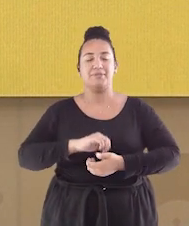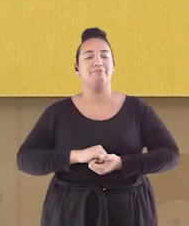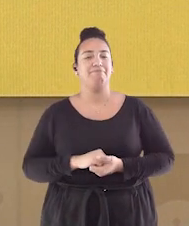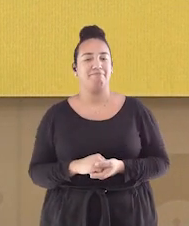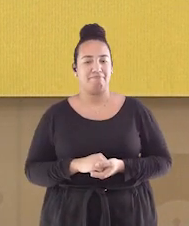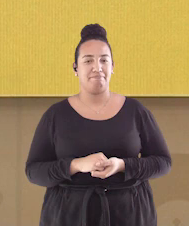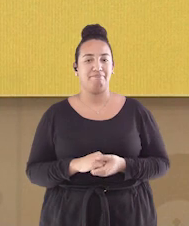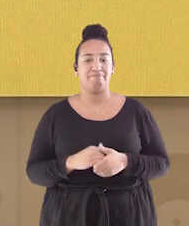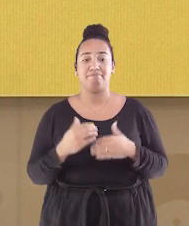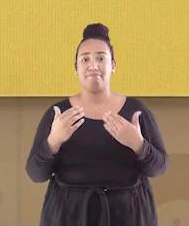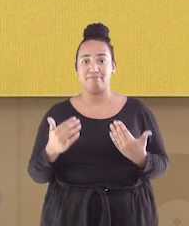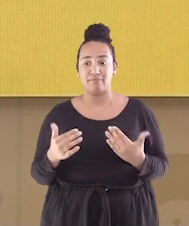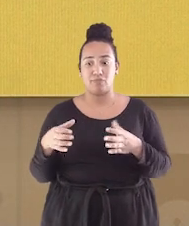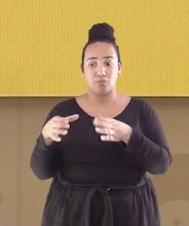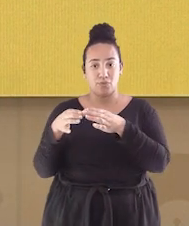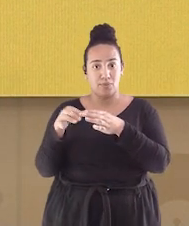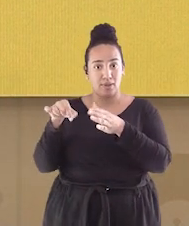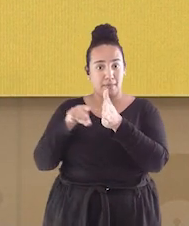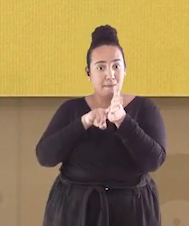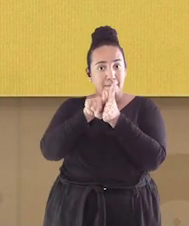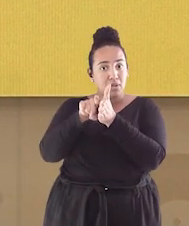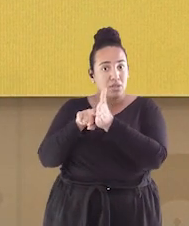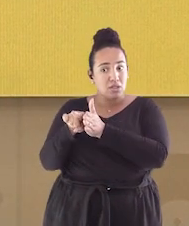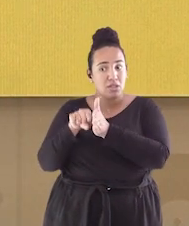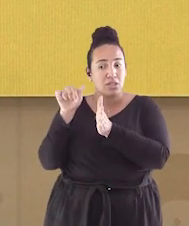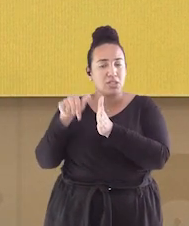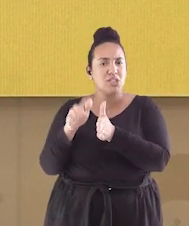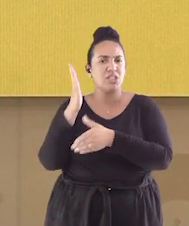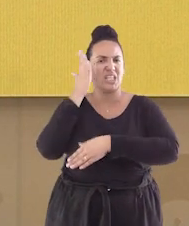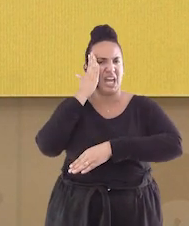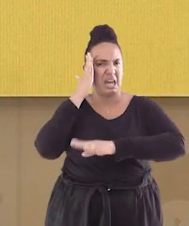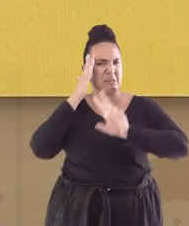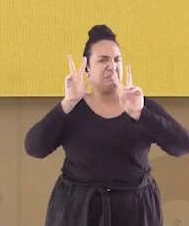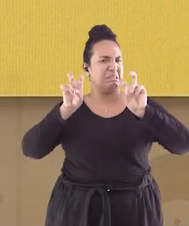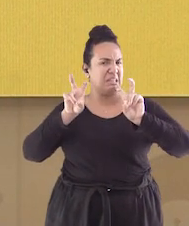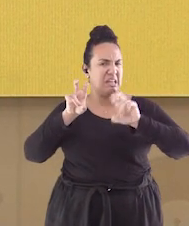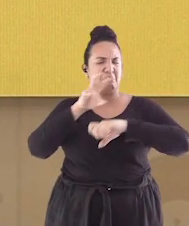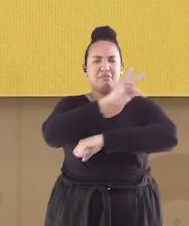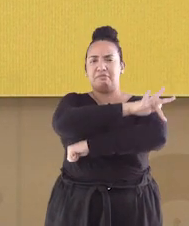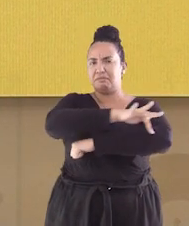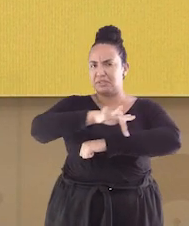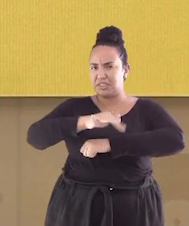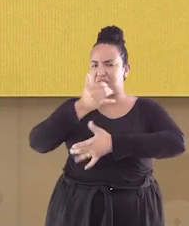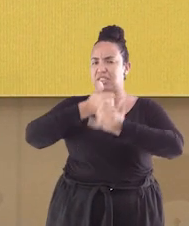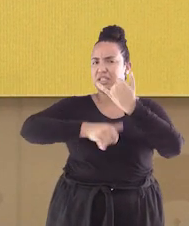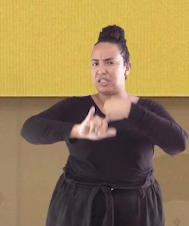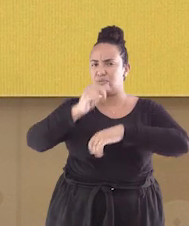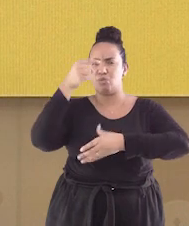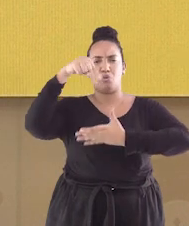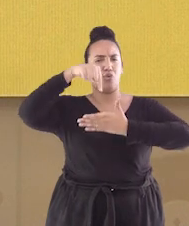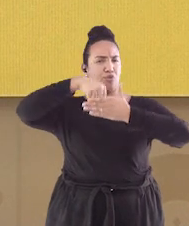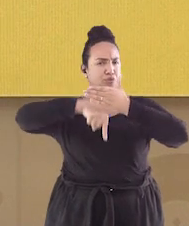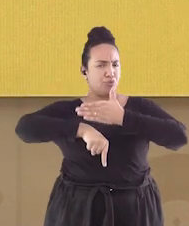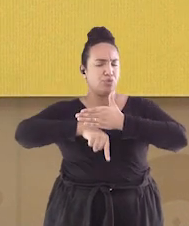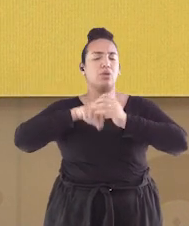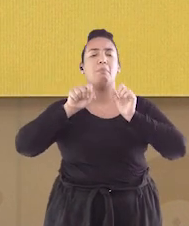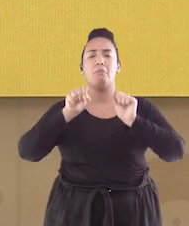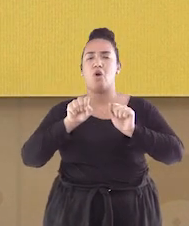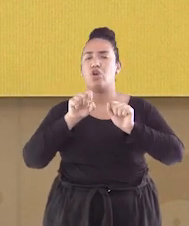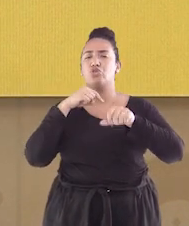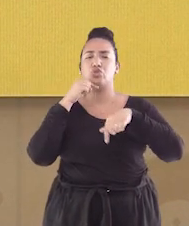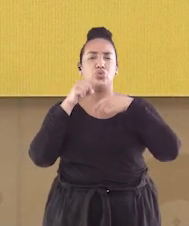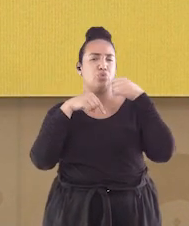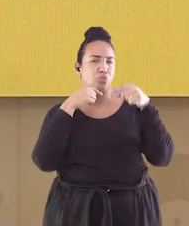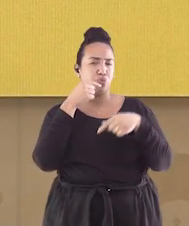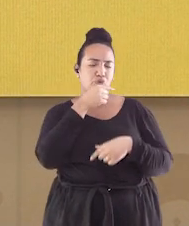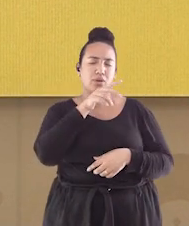Esses pesquisadores são pessoas que entendem muito sobre física e química, e eles poderão tirar toda e qualquer dúvida que